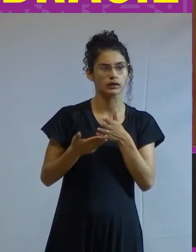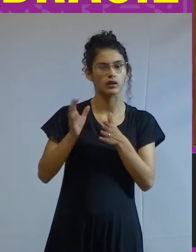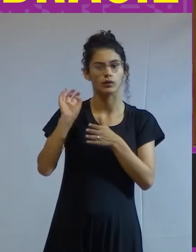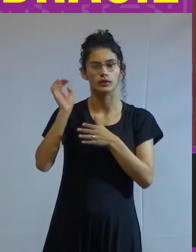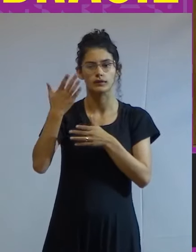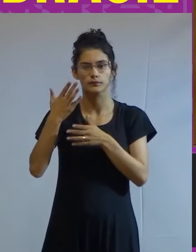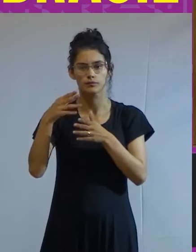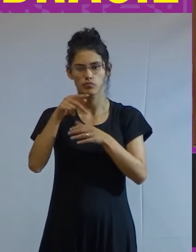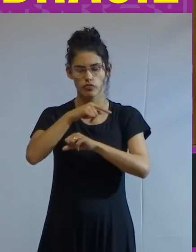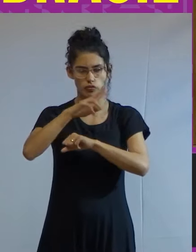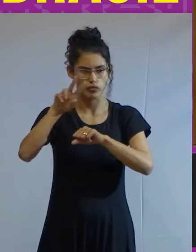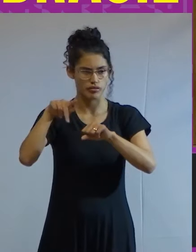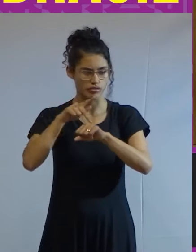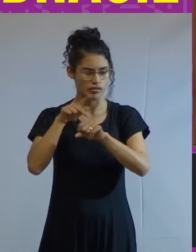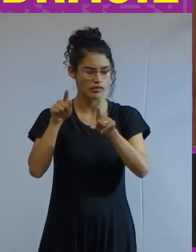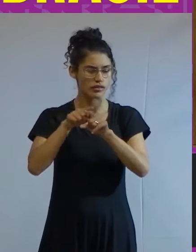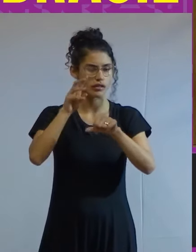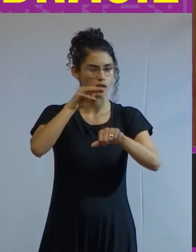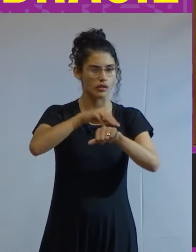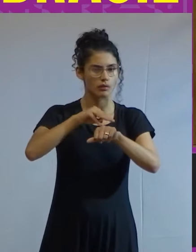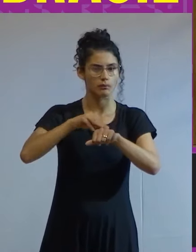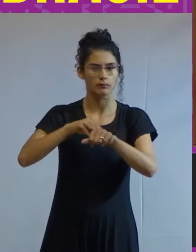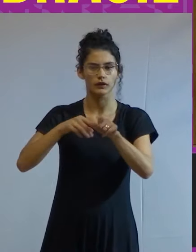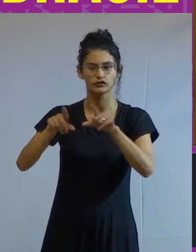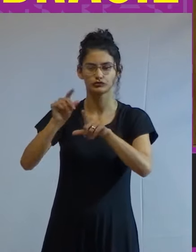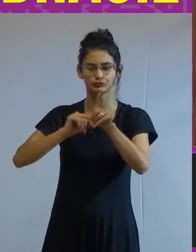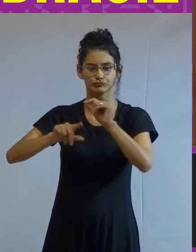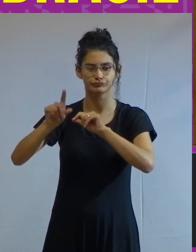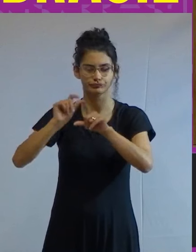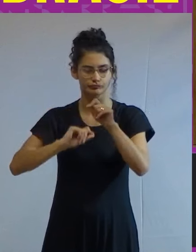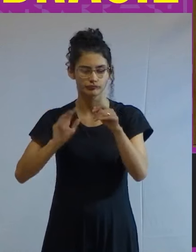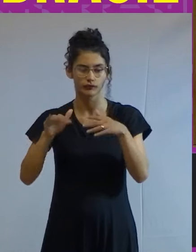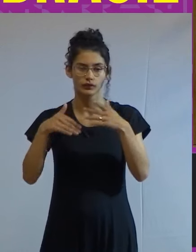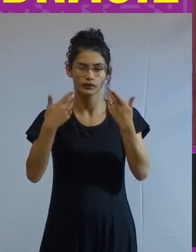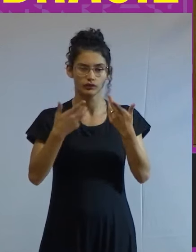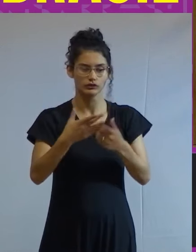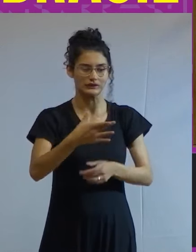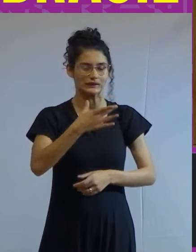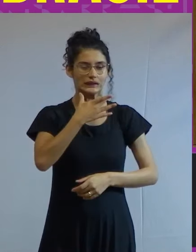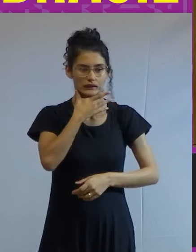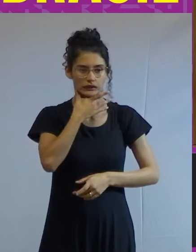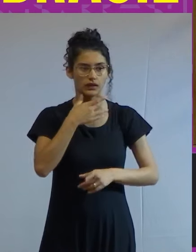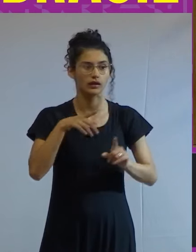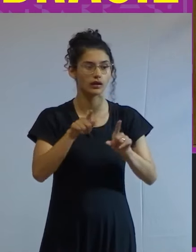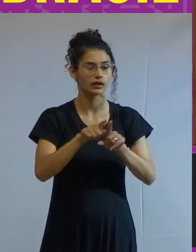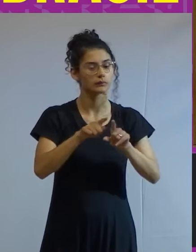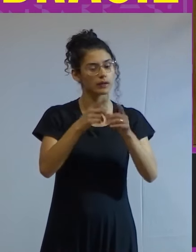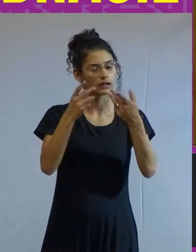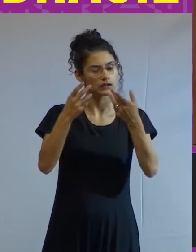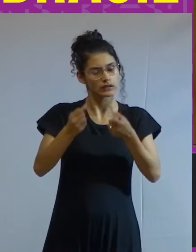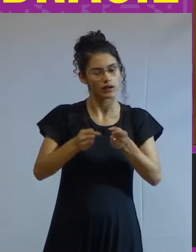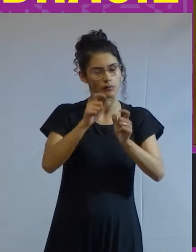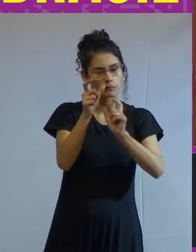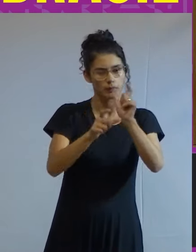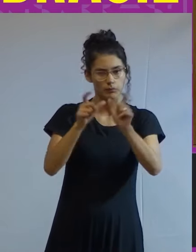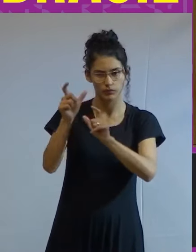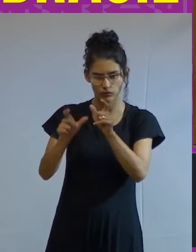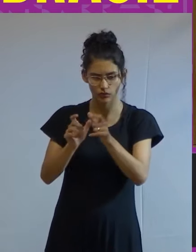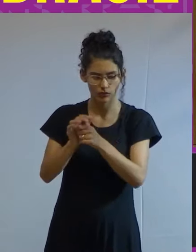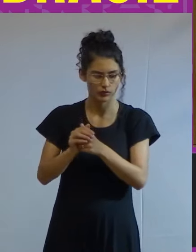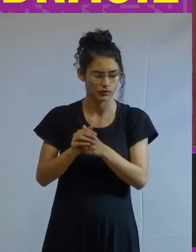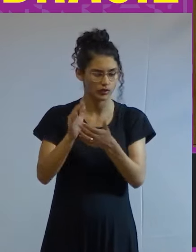funcionava no país nos momentos de descenso cíclico, ou seja, de crise, e que permitia aos exportadores